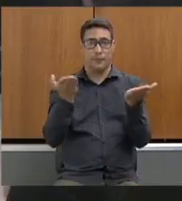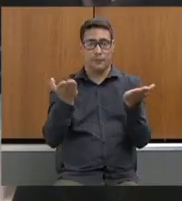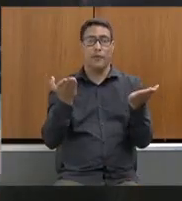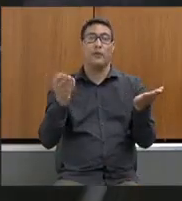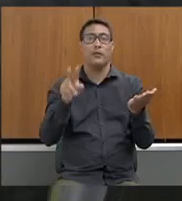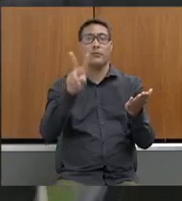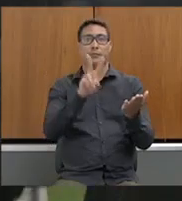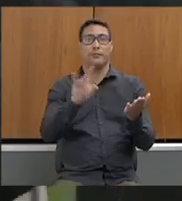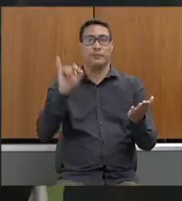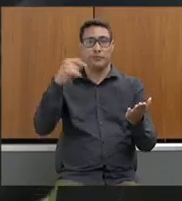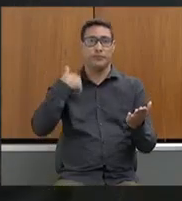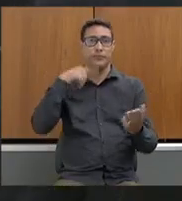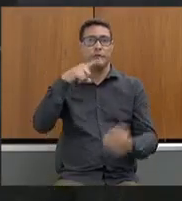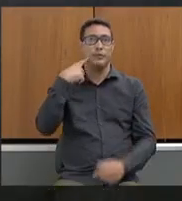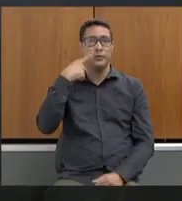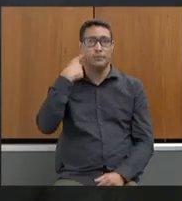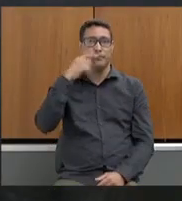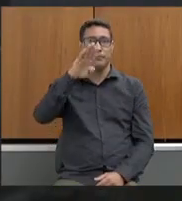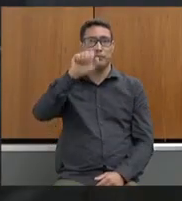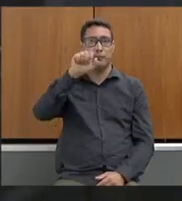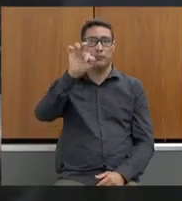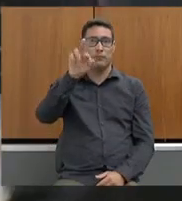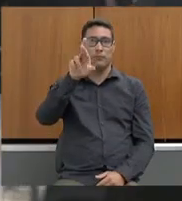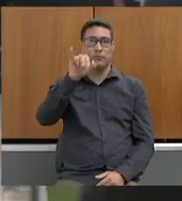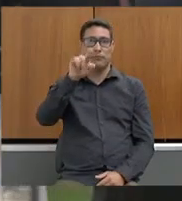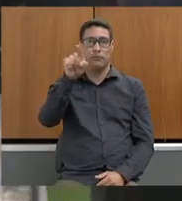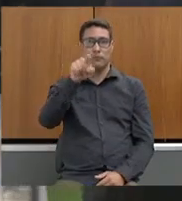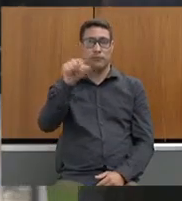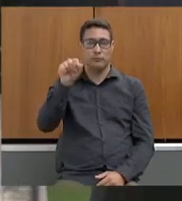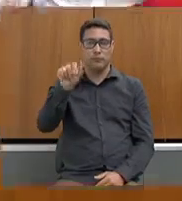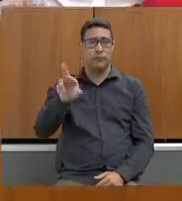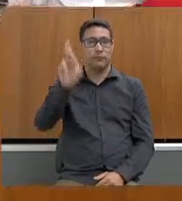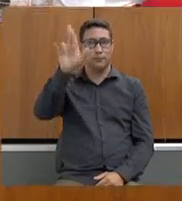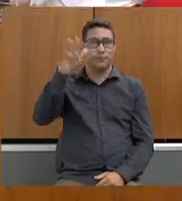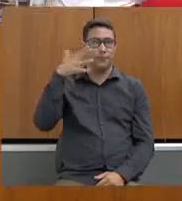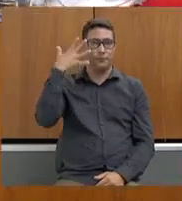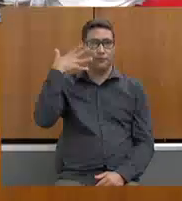à deputada Beatriz Serqueira para as suas colocações.